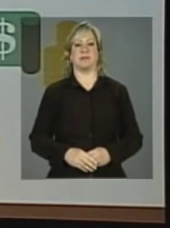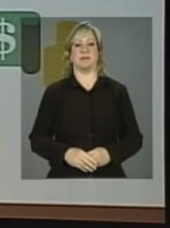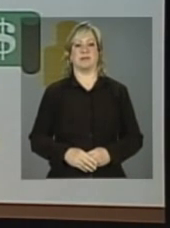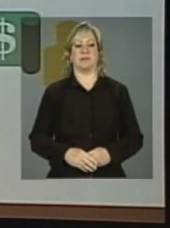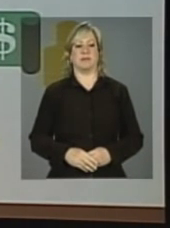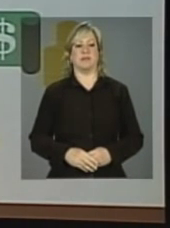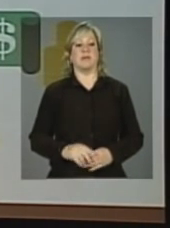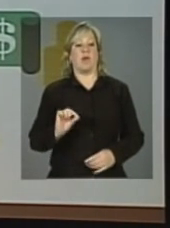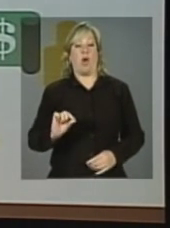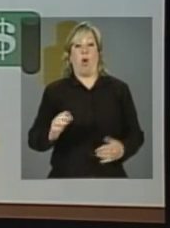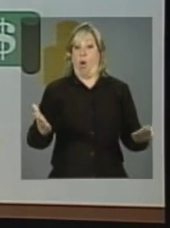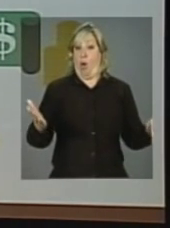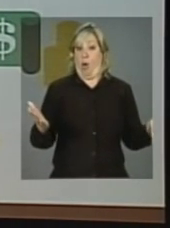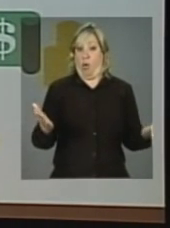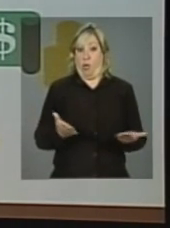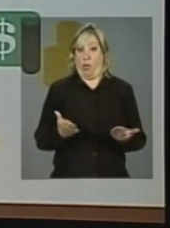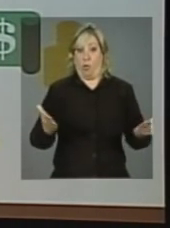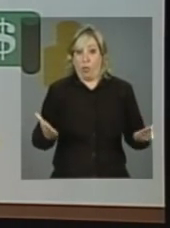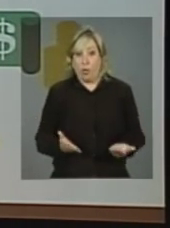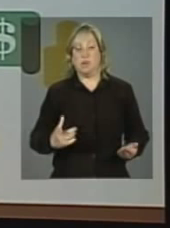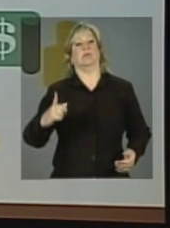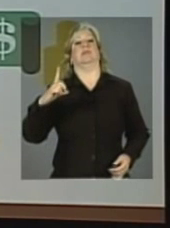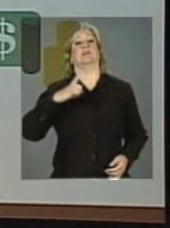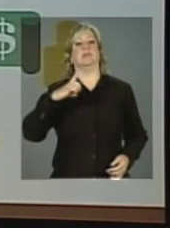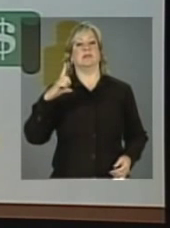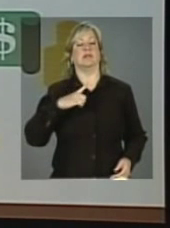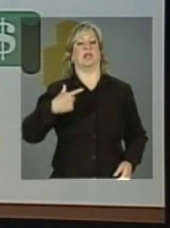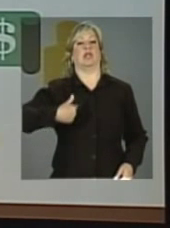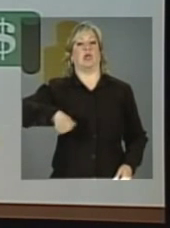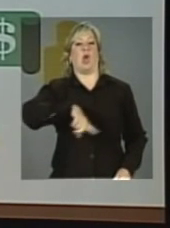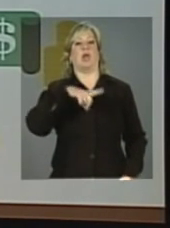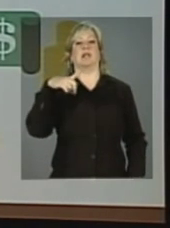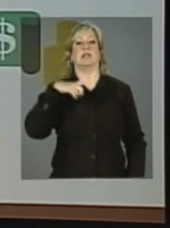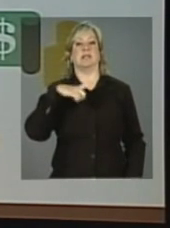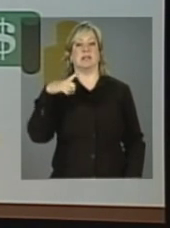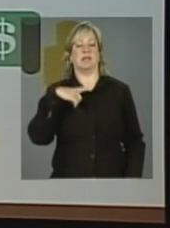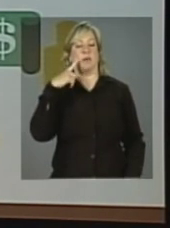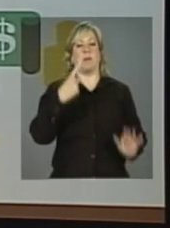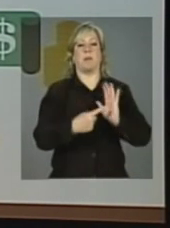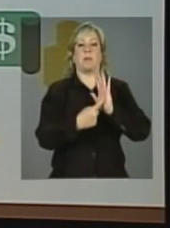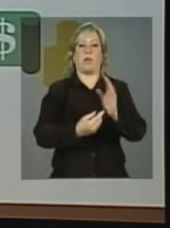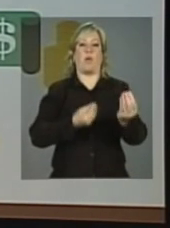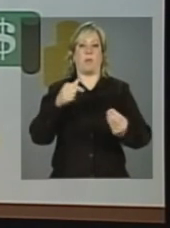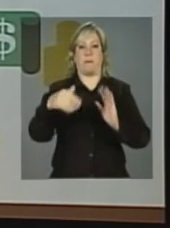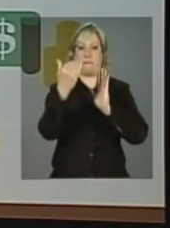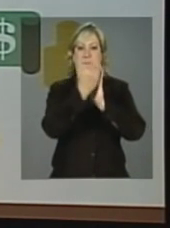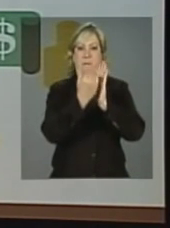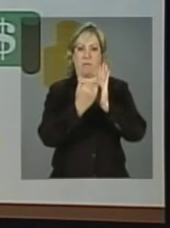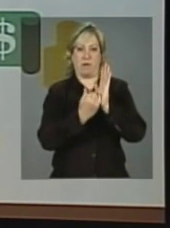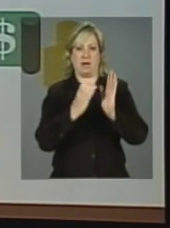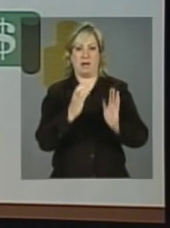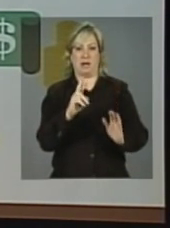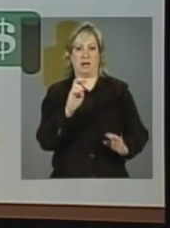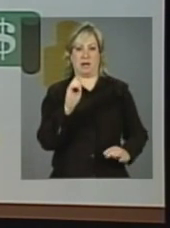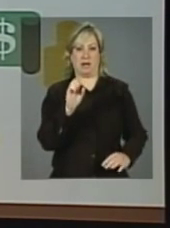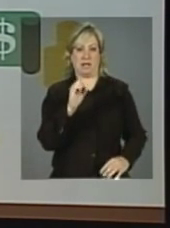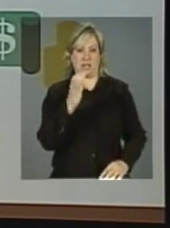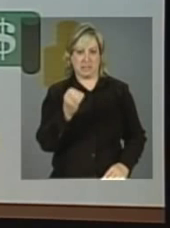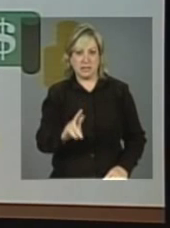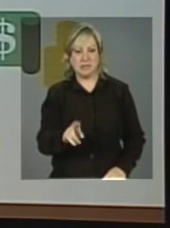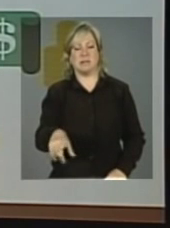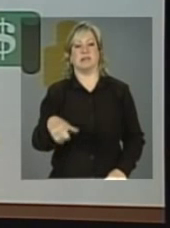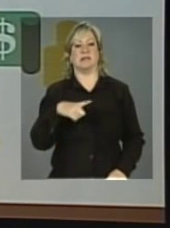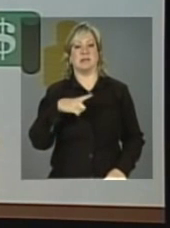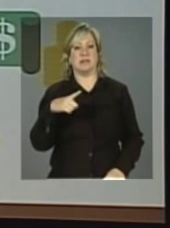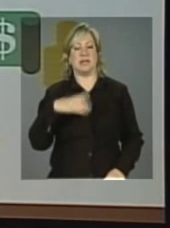Bom, hoje nós estamos apresentando o programa Crescer. O programa Crescer é um programa nacional